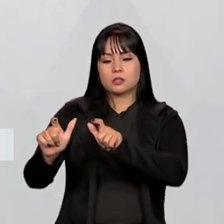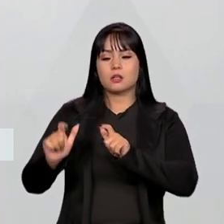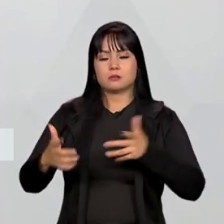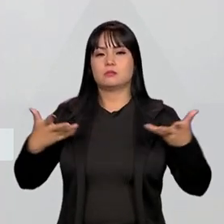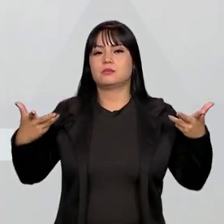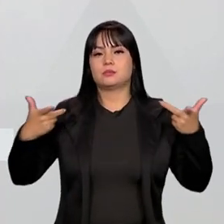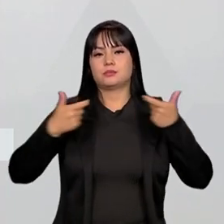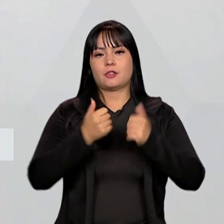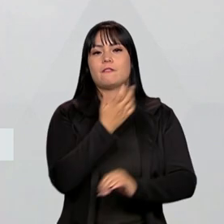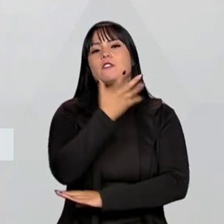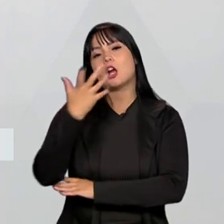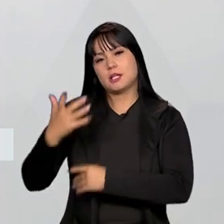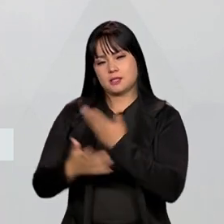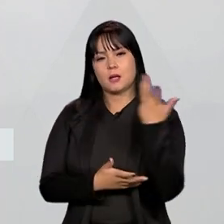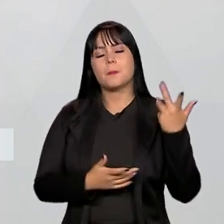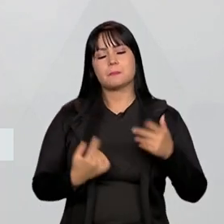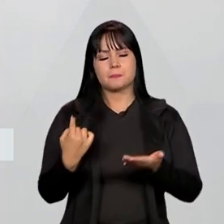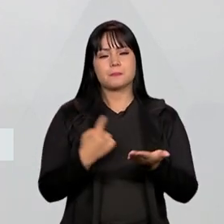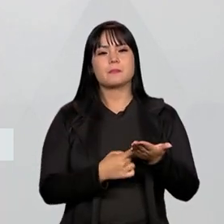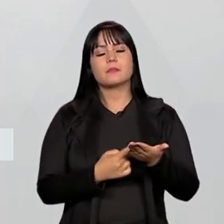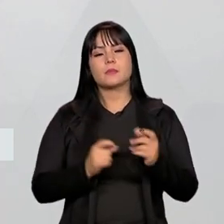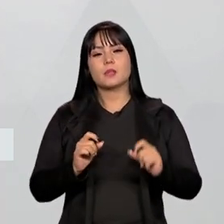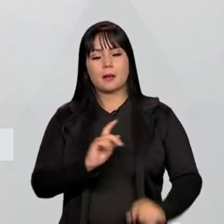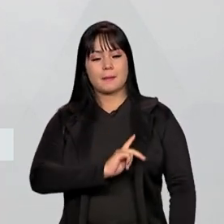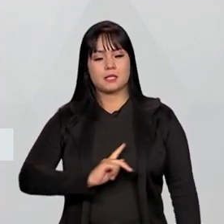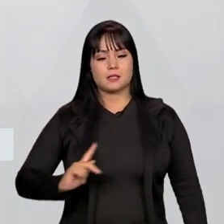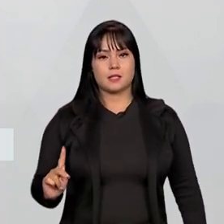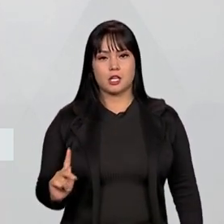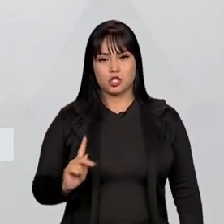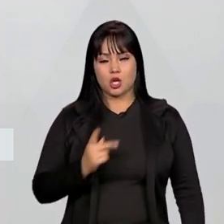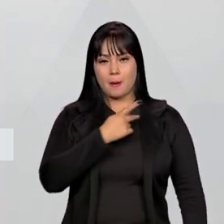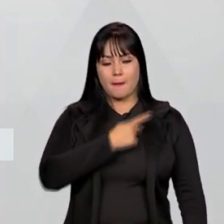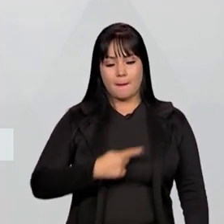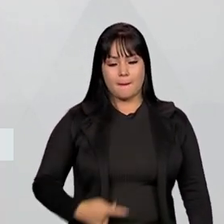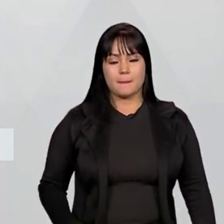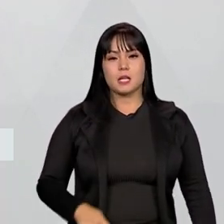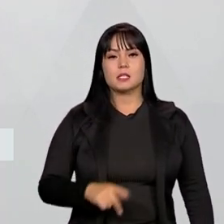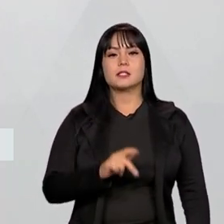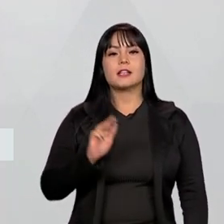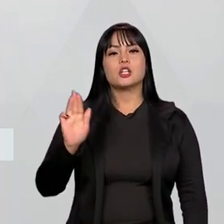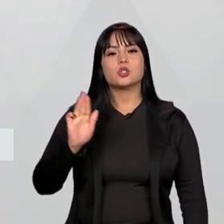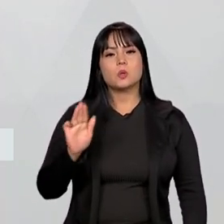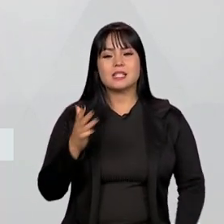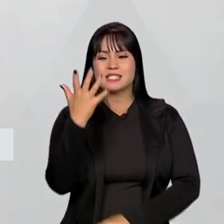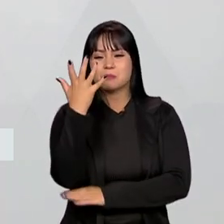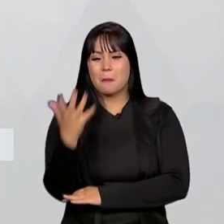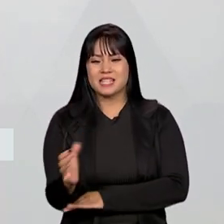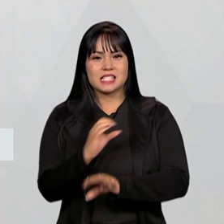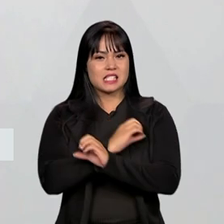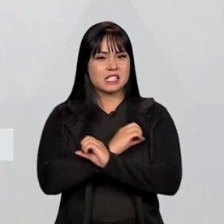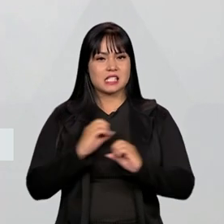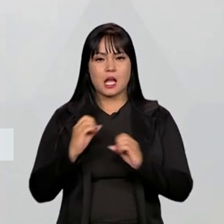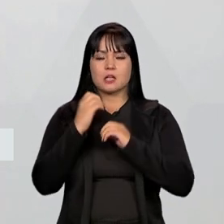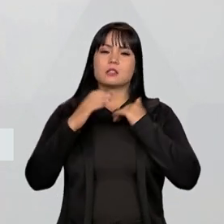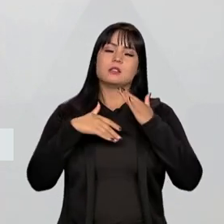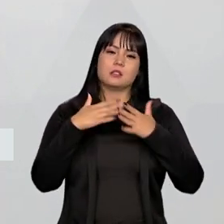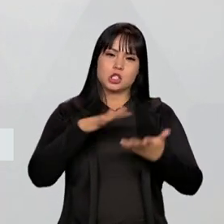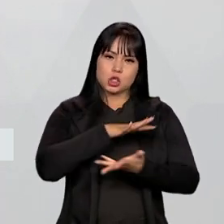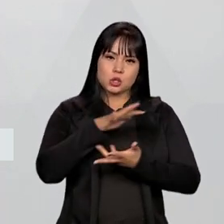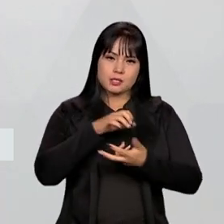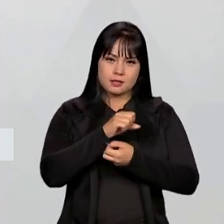recuperação florestal. O compromisso do presidente Lula em relação ao desmatamento zero, ao desenvolvimento